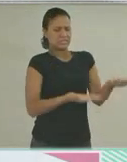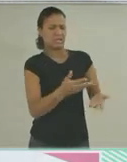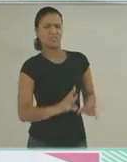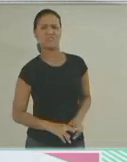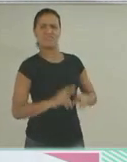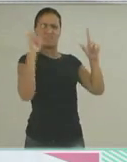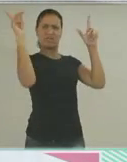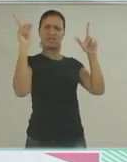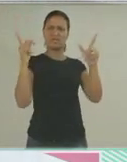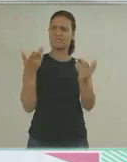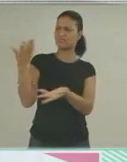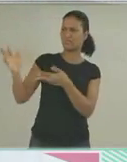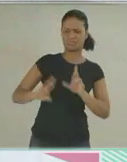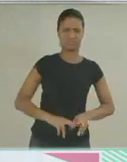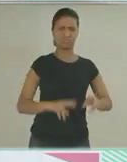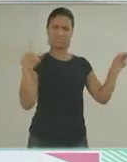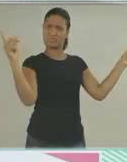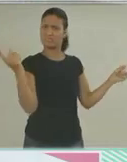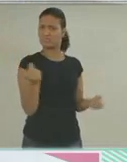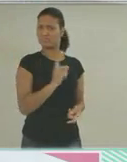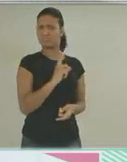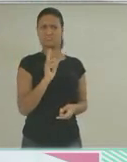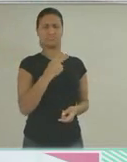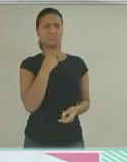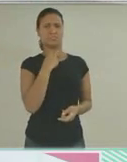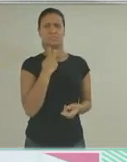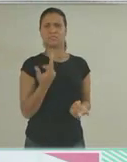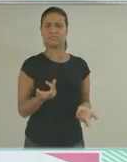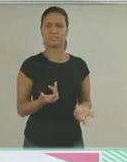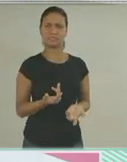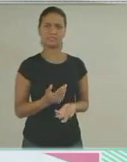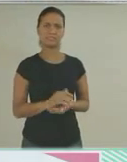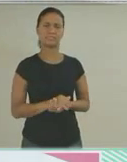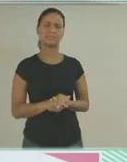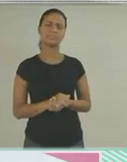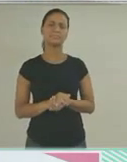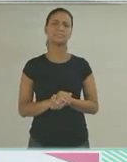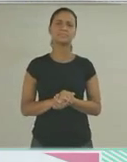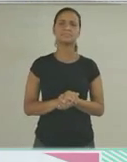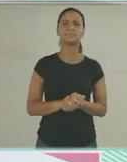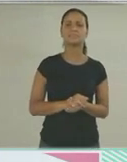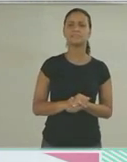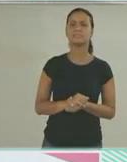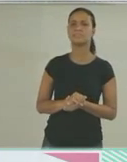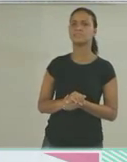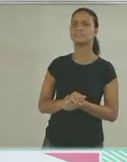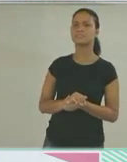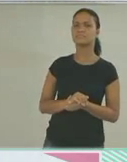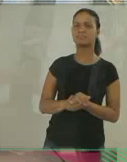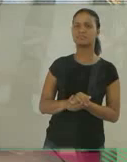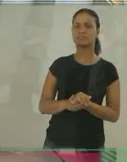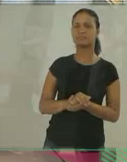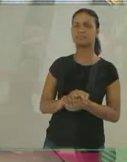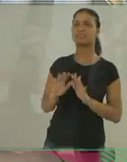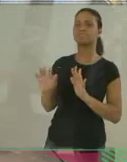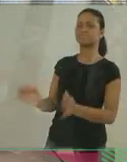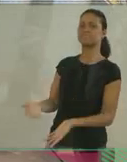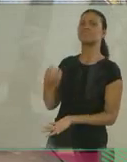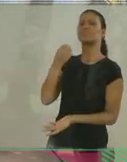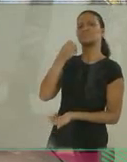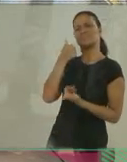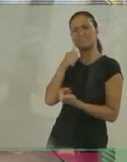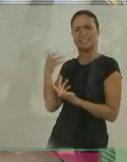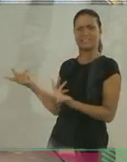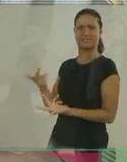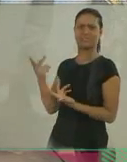capacidade intelectual muito grande. Então ela não pode, de forma alguma, ser tratada diferente. Bom, meninas,